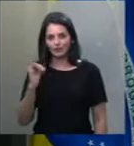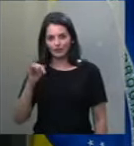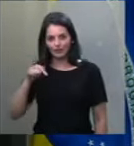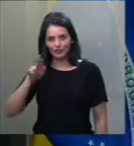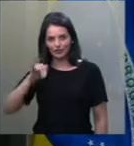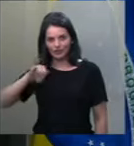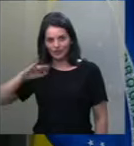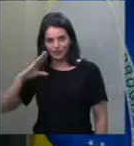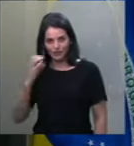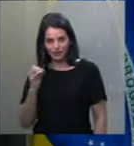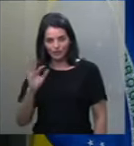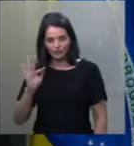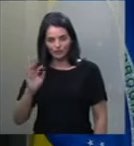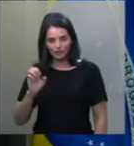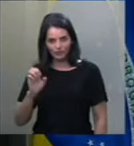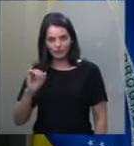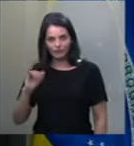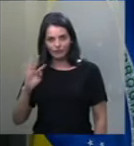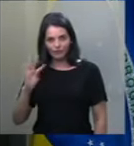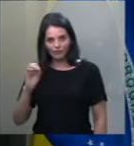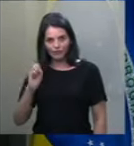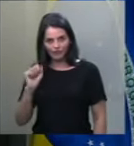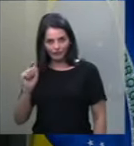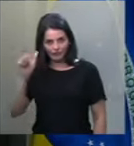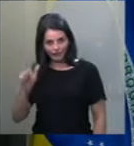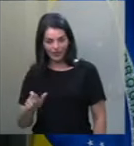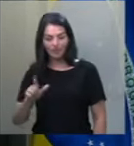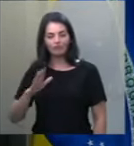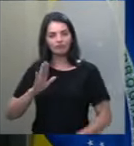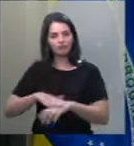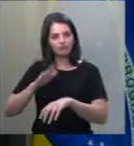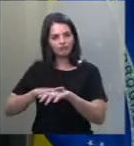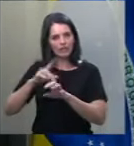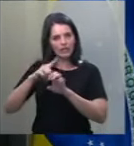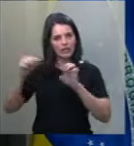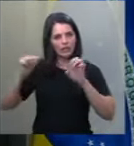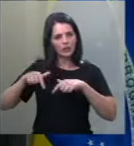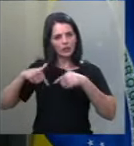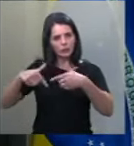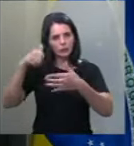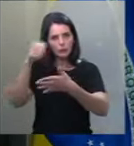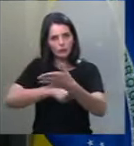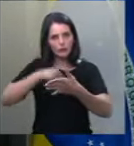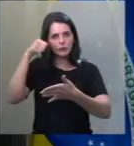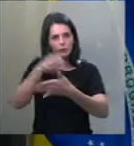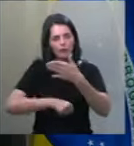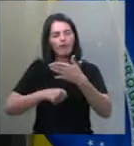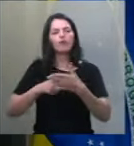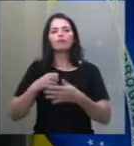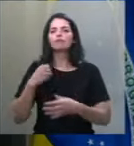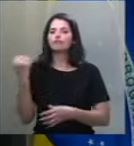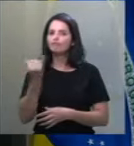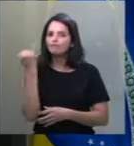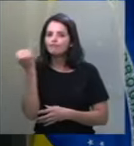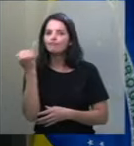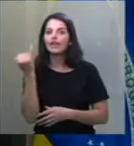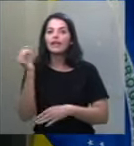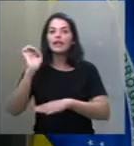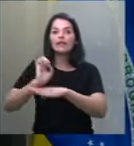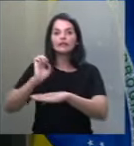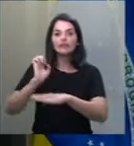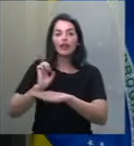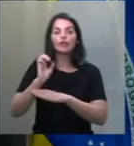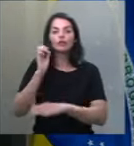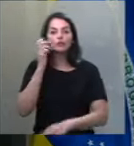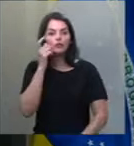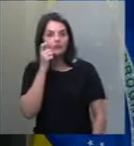ele que é um empreendedor muito ativo, de muito valor no Estado do Ceará. Eu não